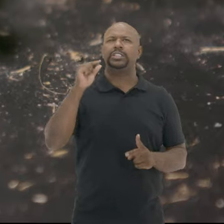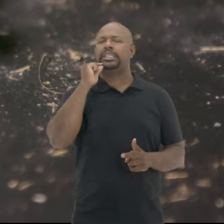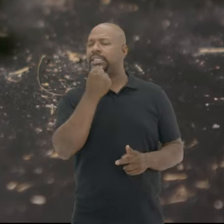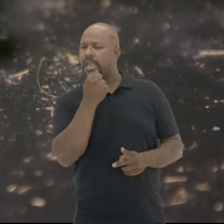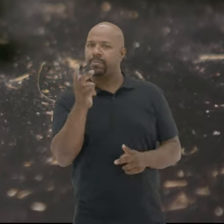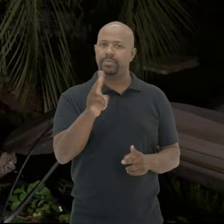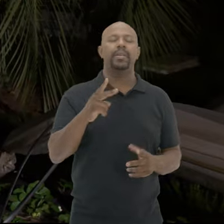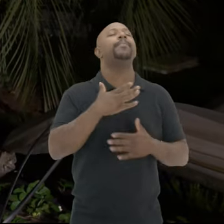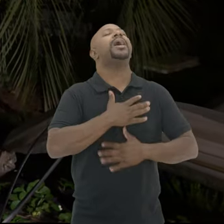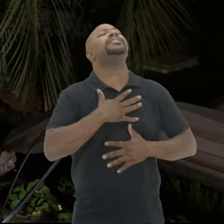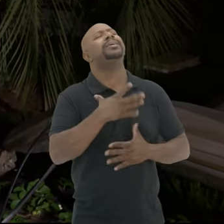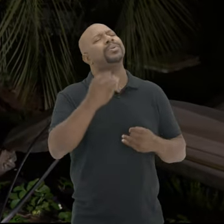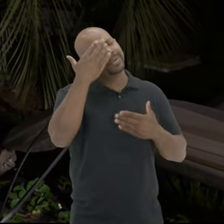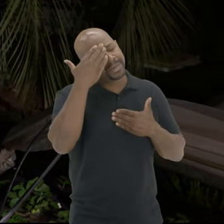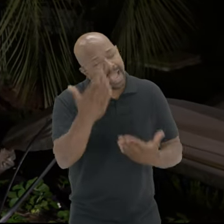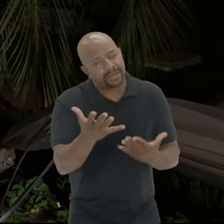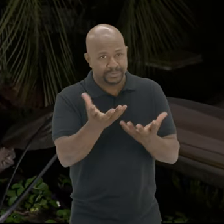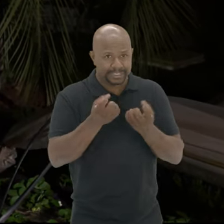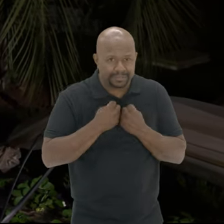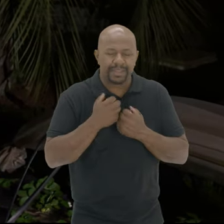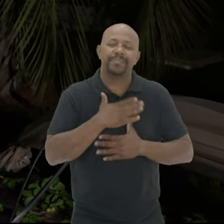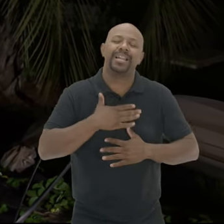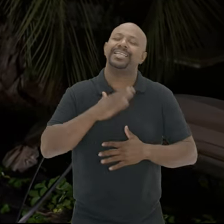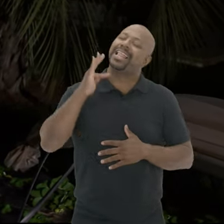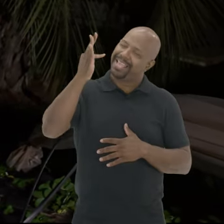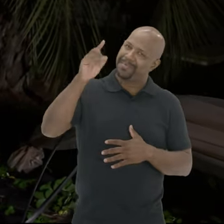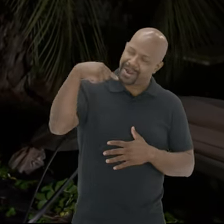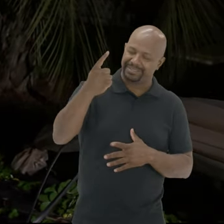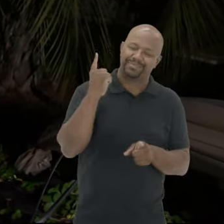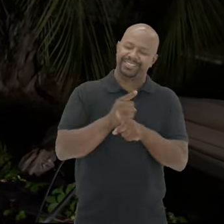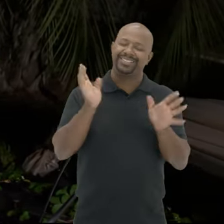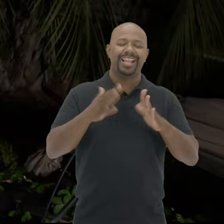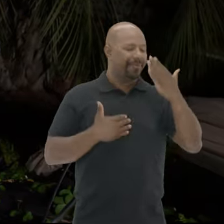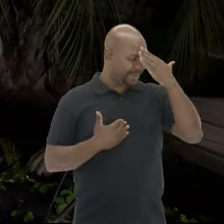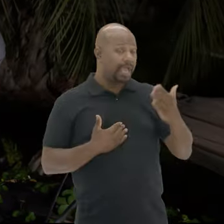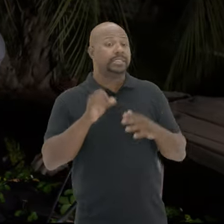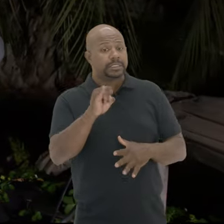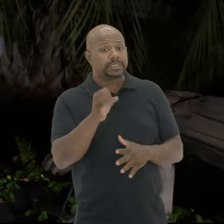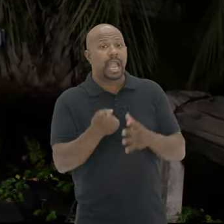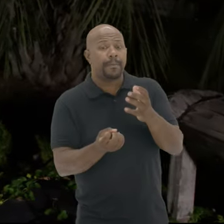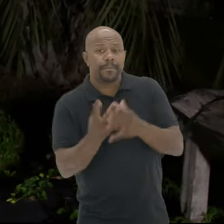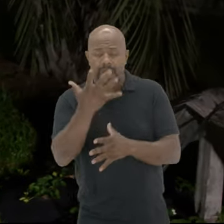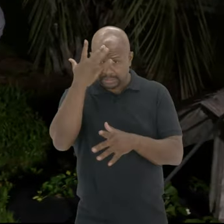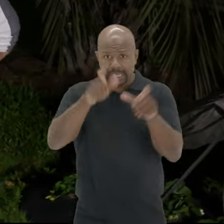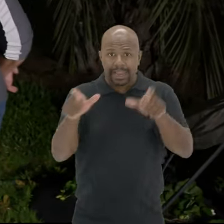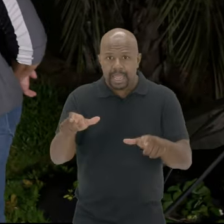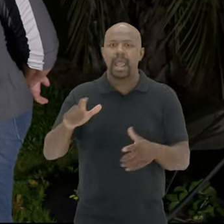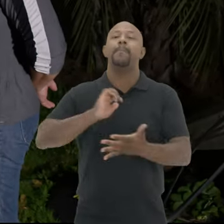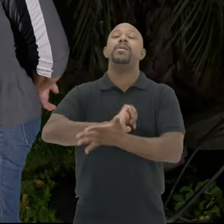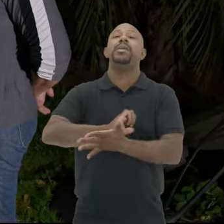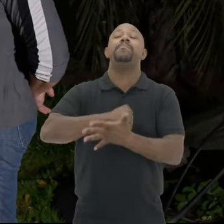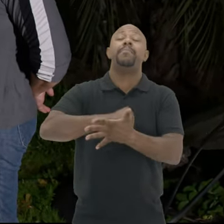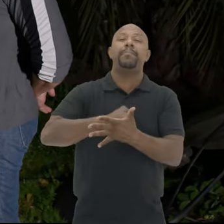Agosto, setembro Prazer Muito obrigado por nos receber Até uma próxima Obrigada Se aparecer uma galera